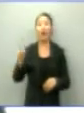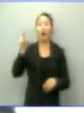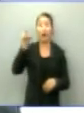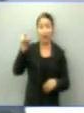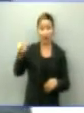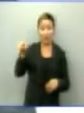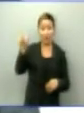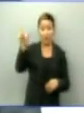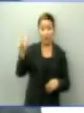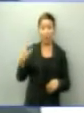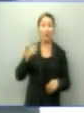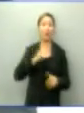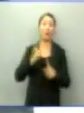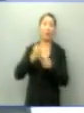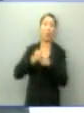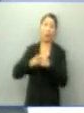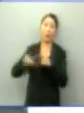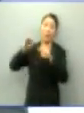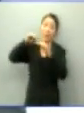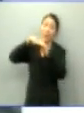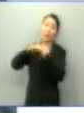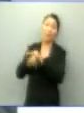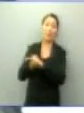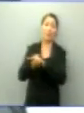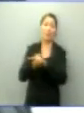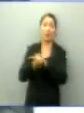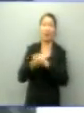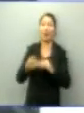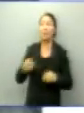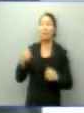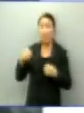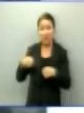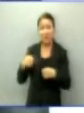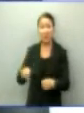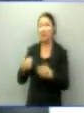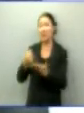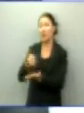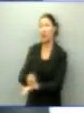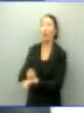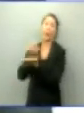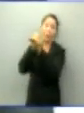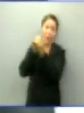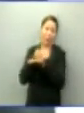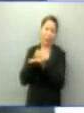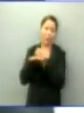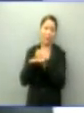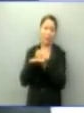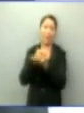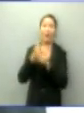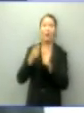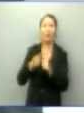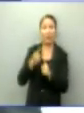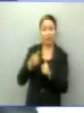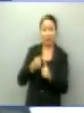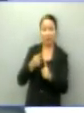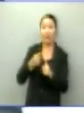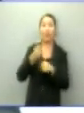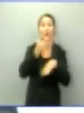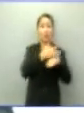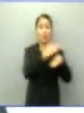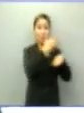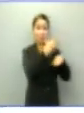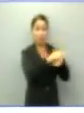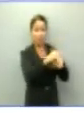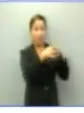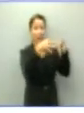química não pode viver na invisibilidade. Outra tarefa importante é nós qualificarmos as equipes da rede